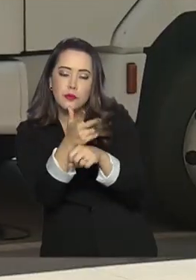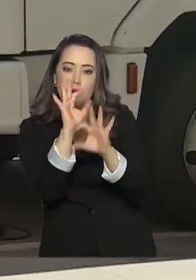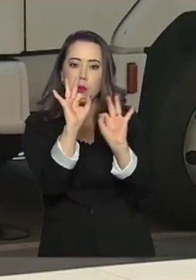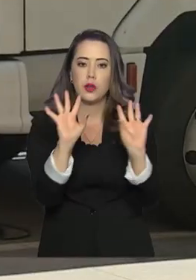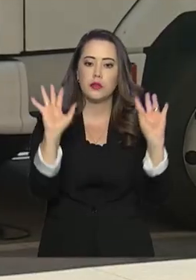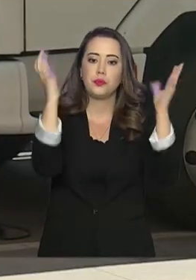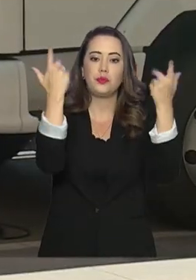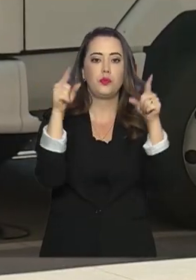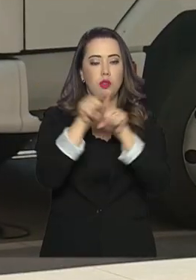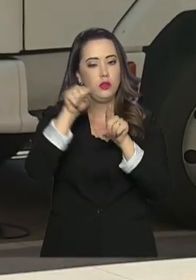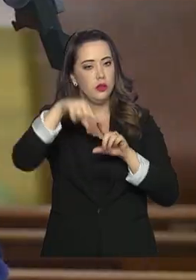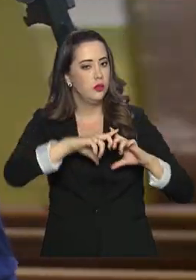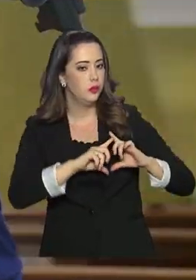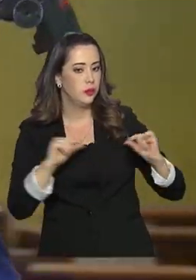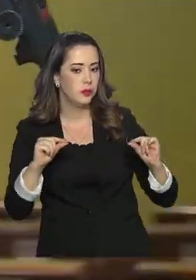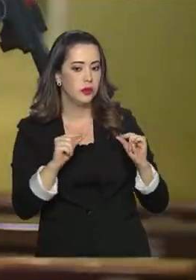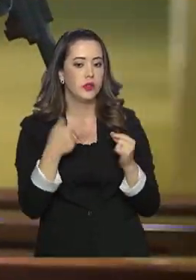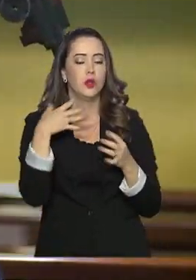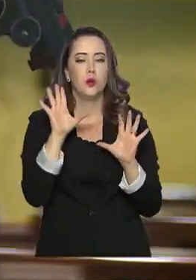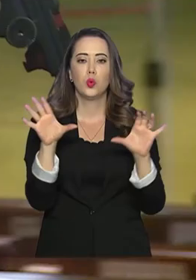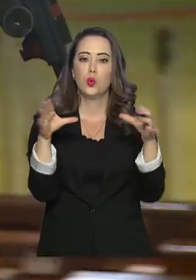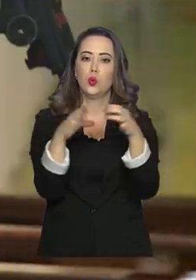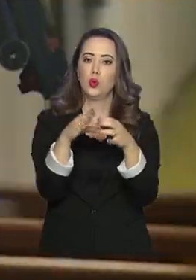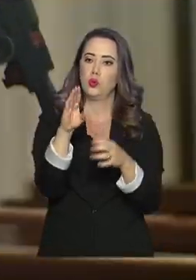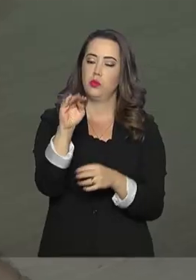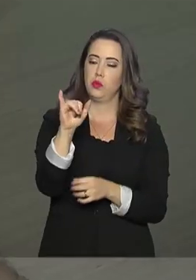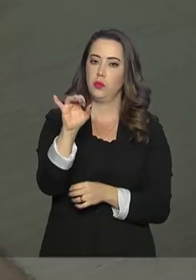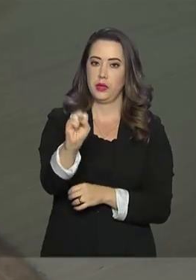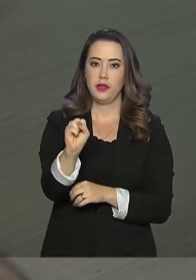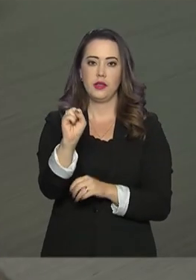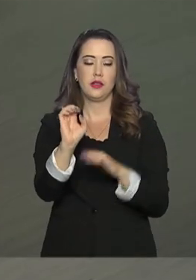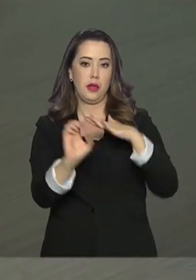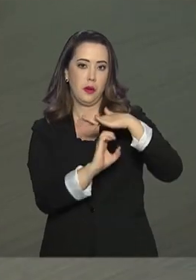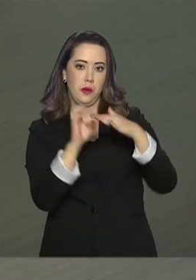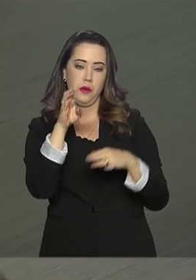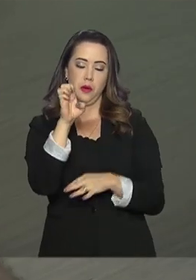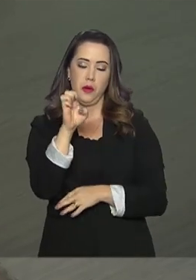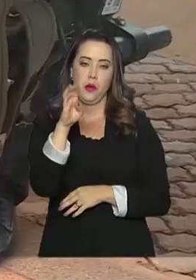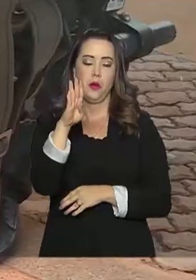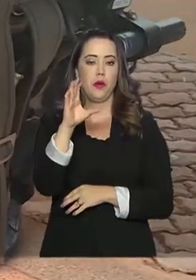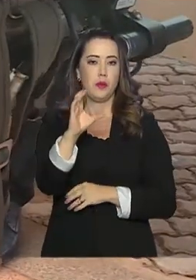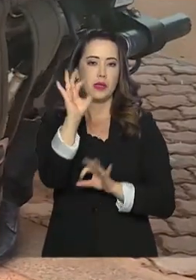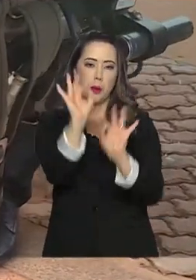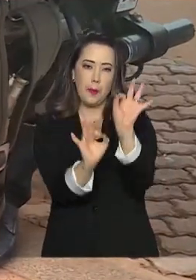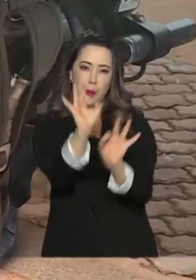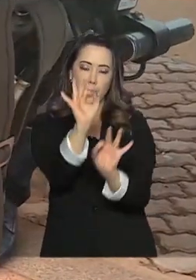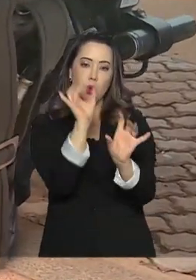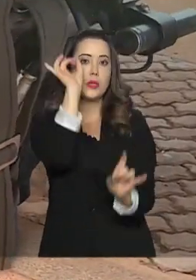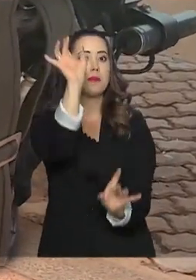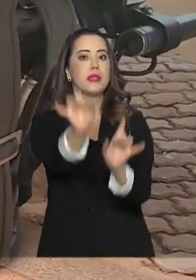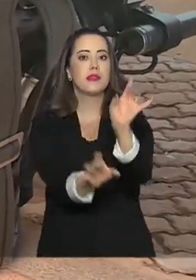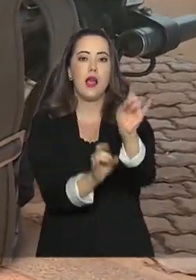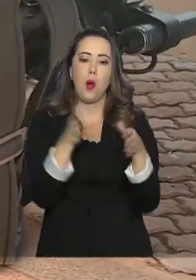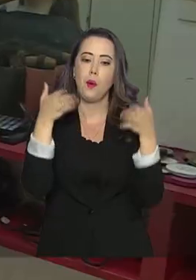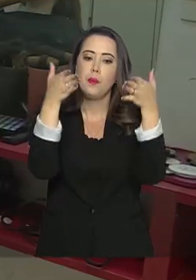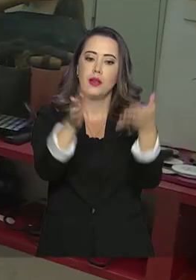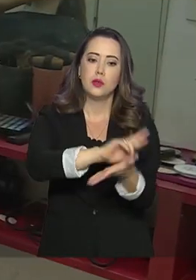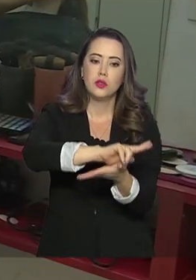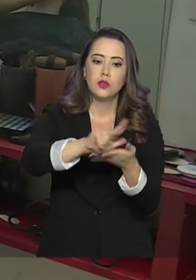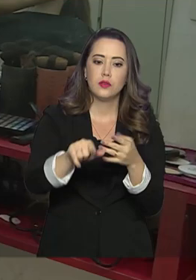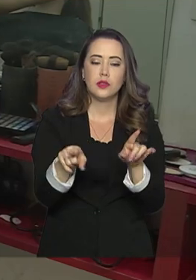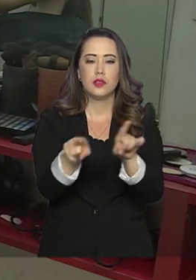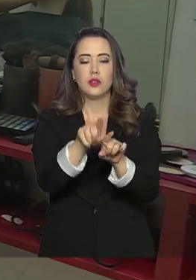que vai ocorrer em Brasília. Para a cúpula do BRICS, a EBC preparou um esquema especial que vai contar com a participação de muitos